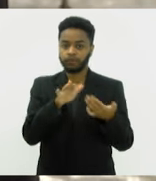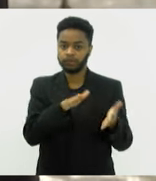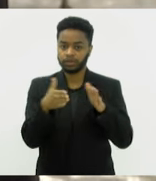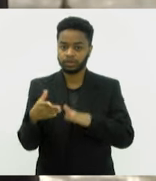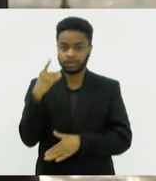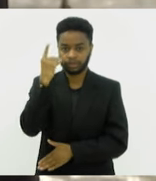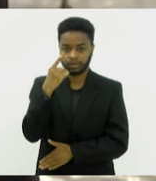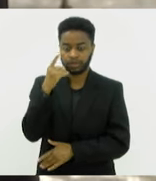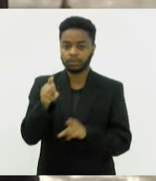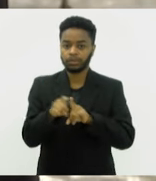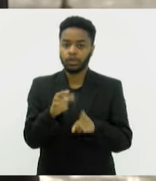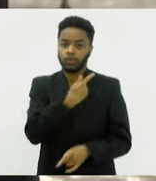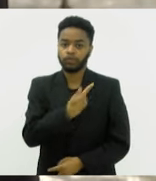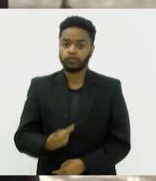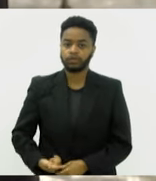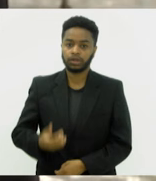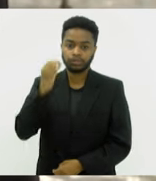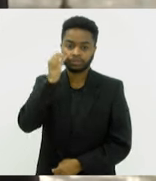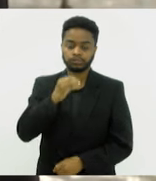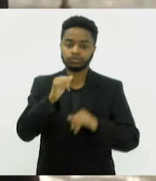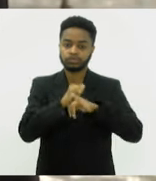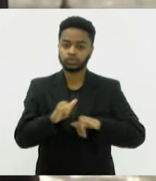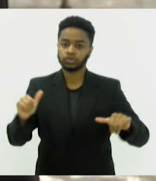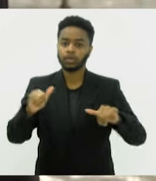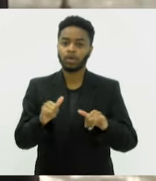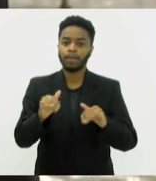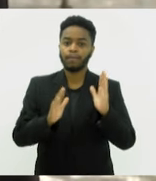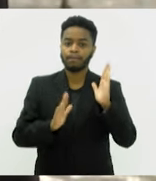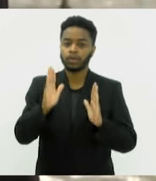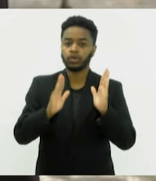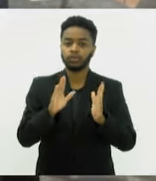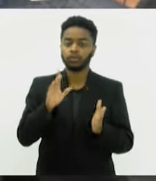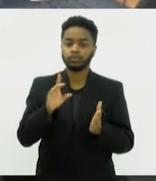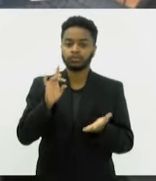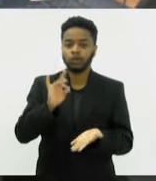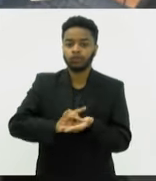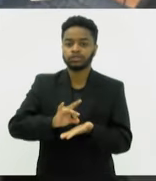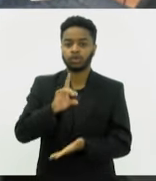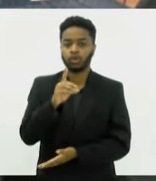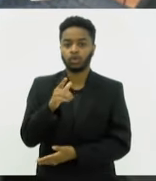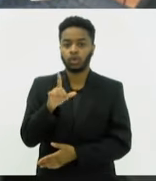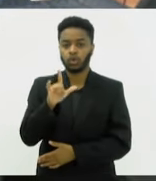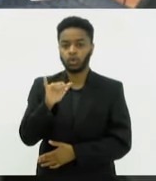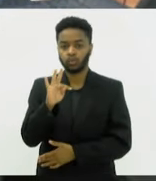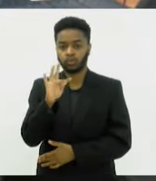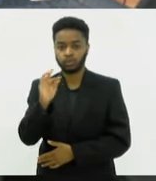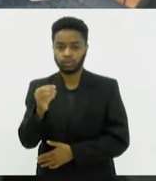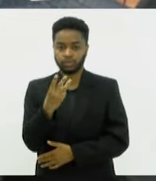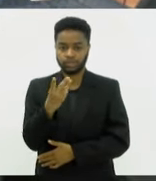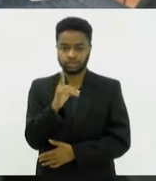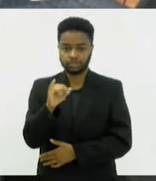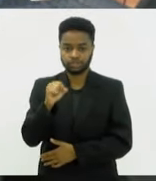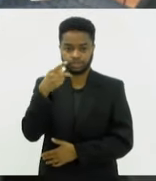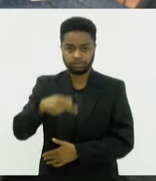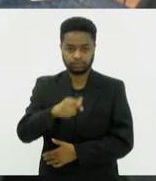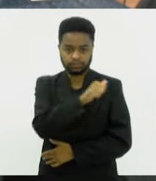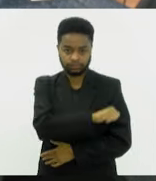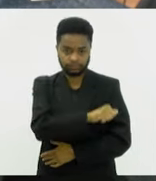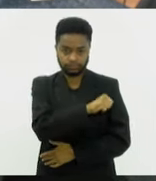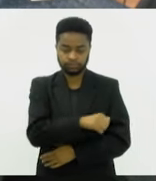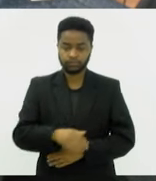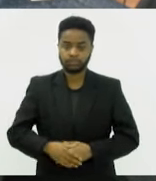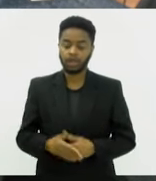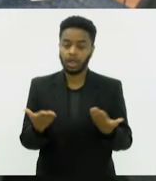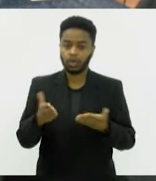governador Cláudio Castro decretou luto oficial de três dias no Estado. E agora, mudando de assunto, o final de semana teve